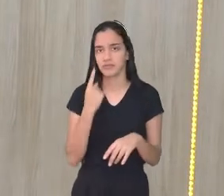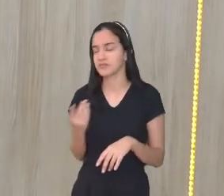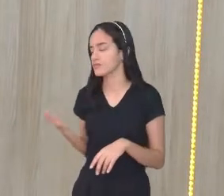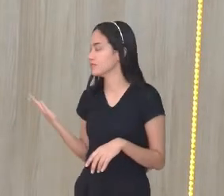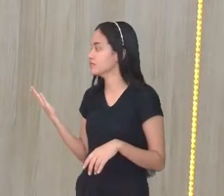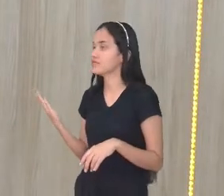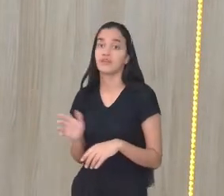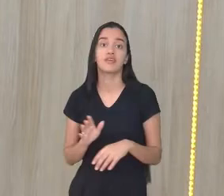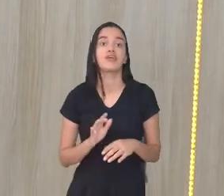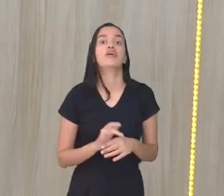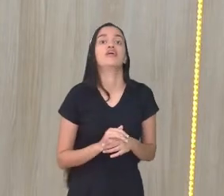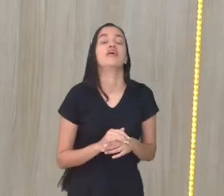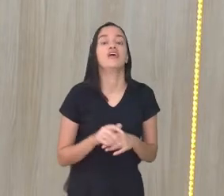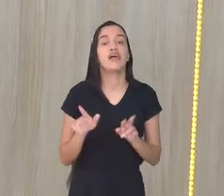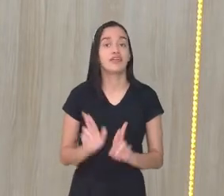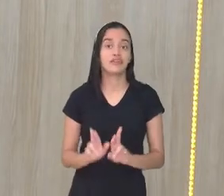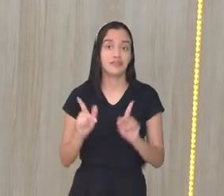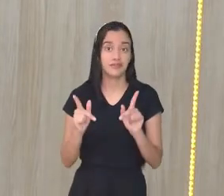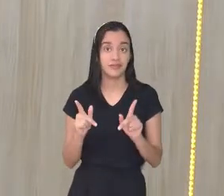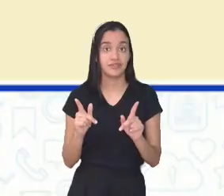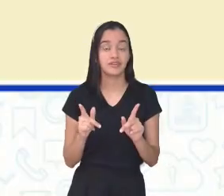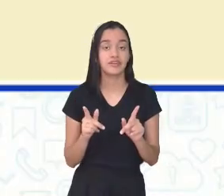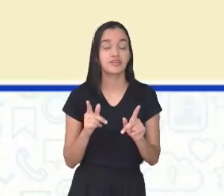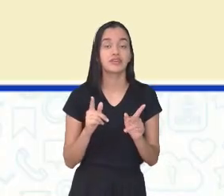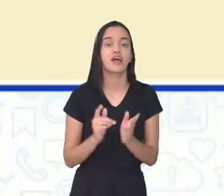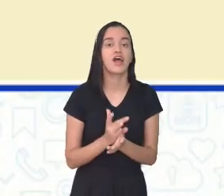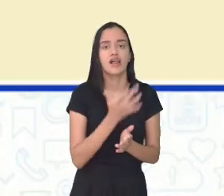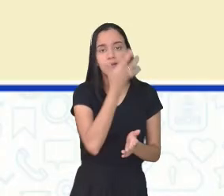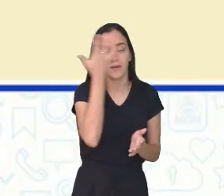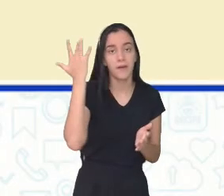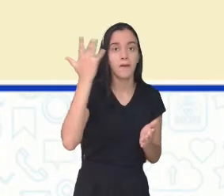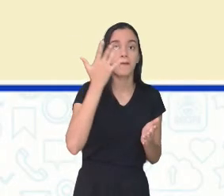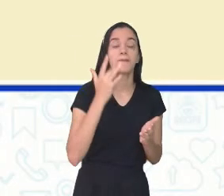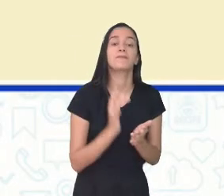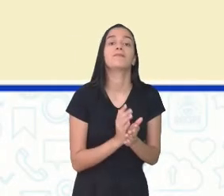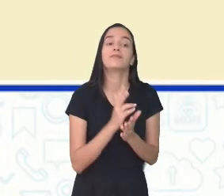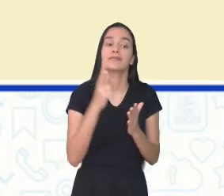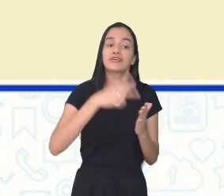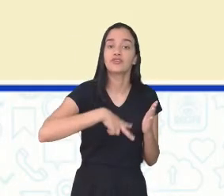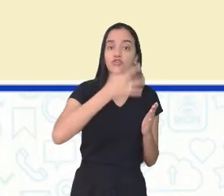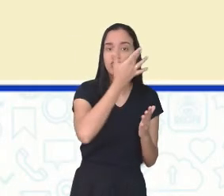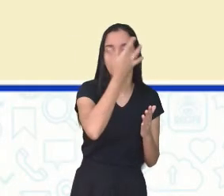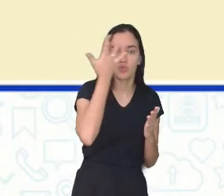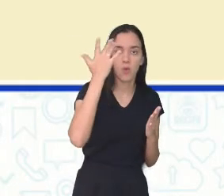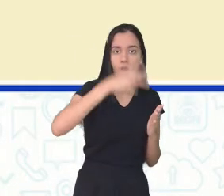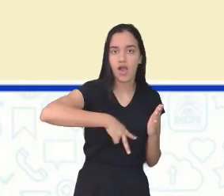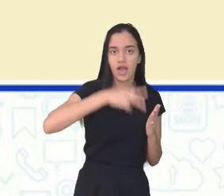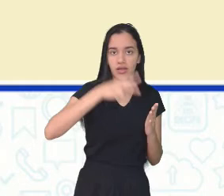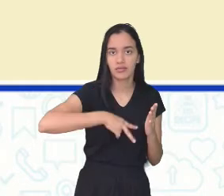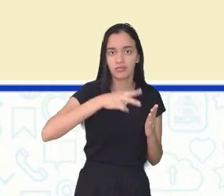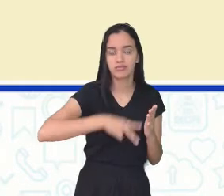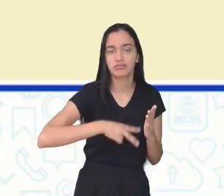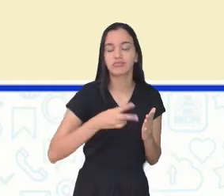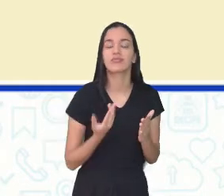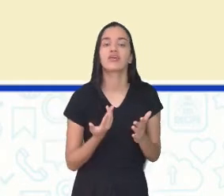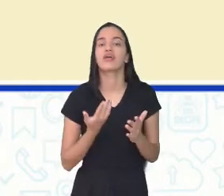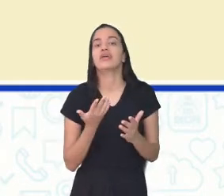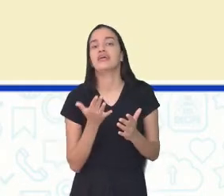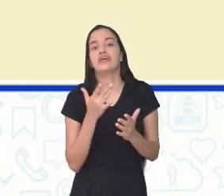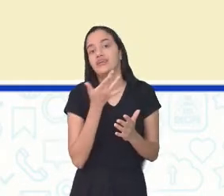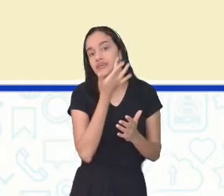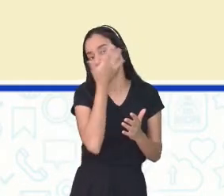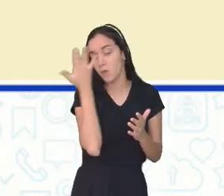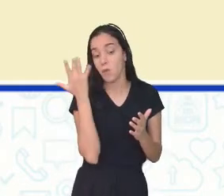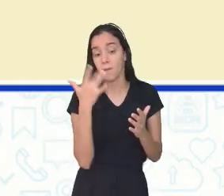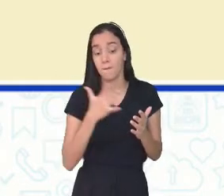A diferença está em do leitor e ao leitor. Uma carta do leitor é uma carta que o leitor